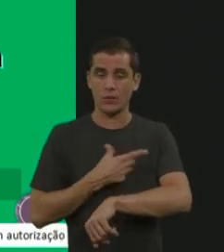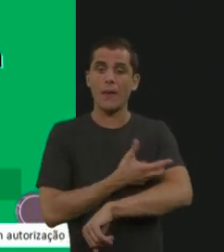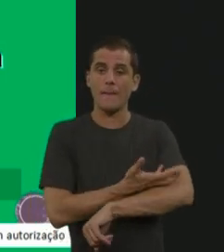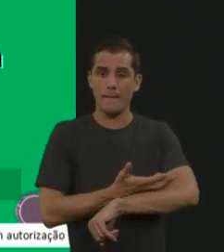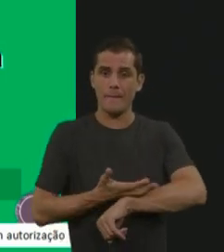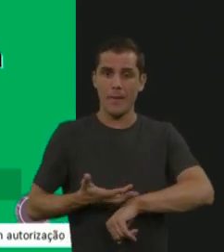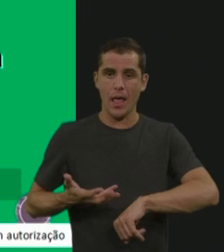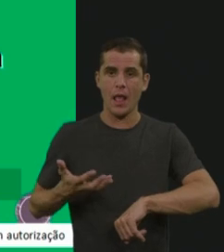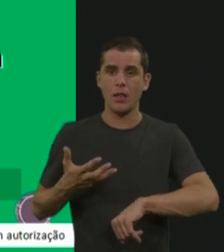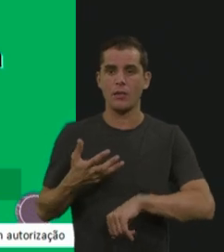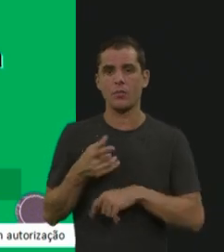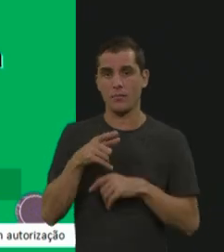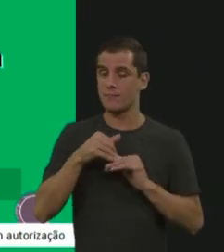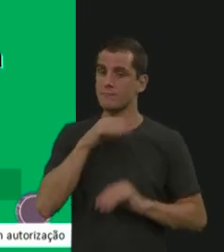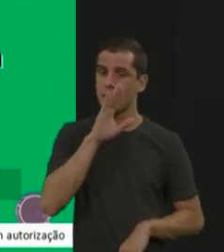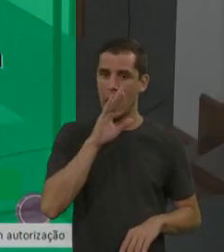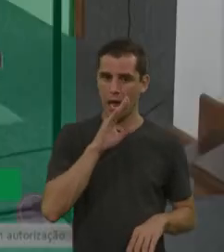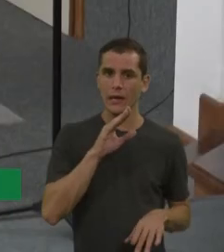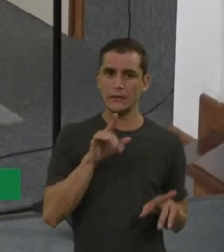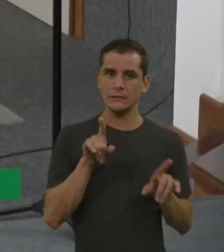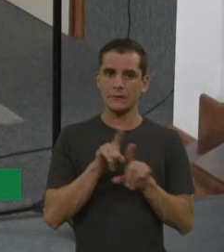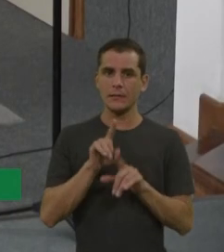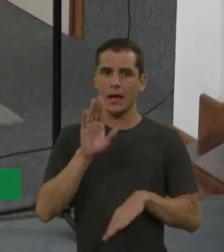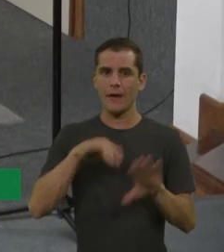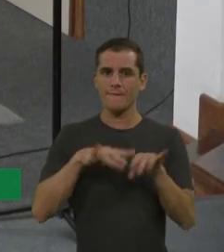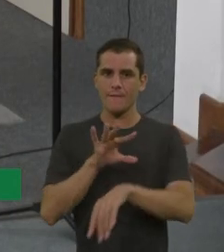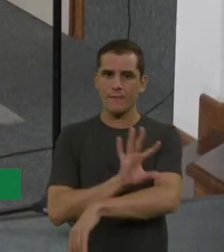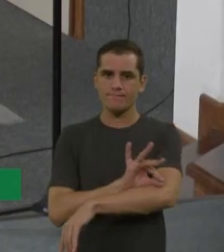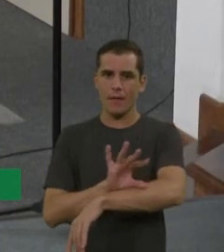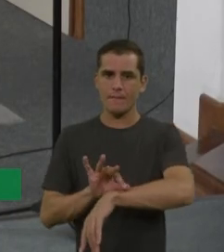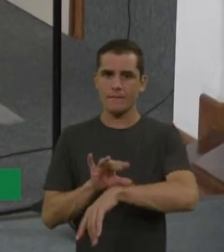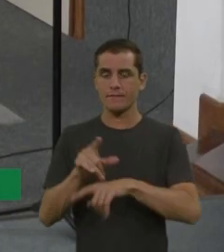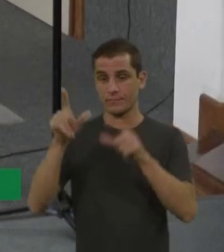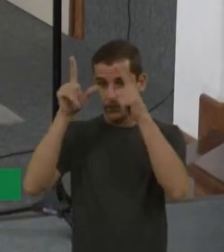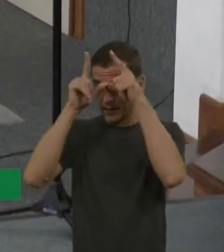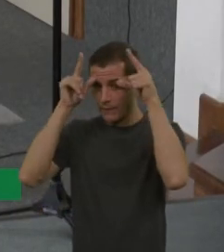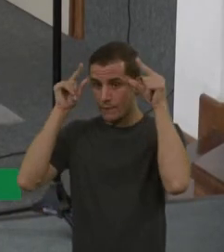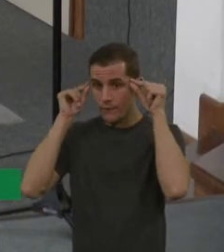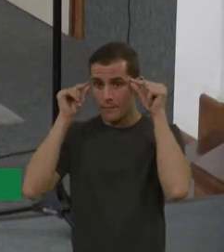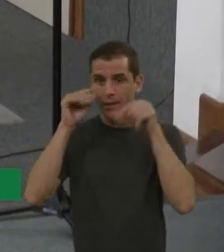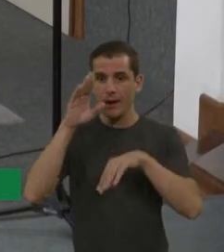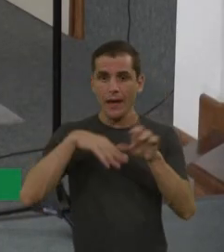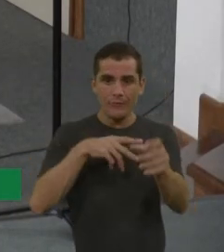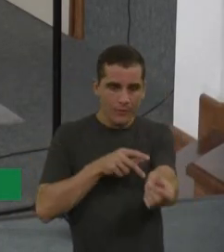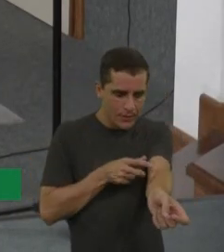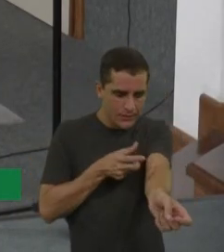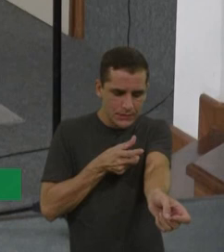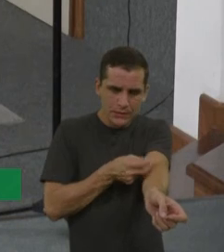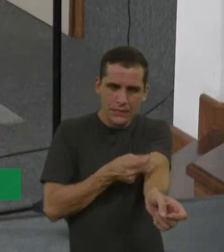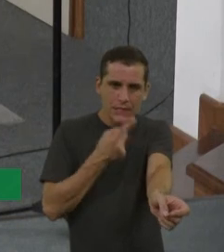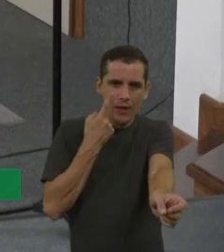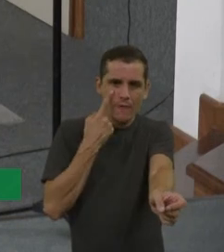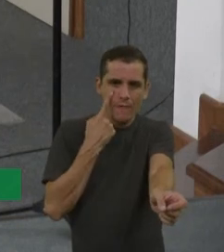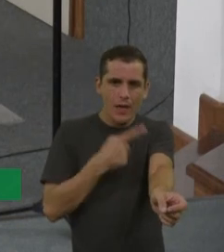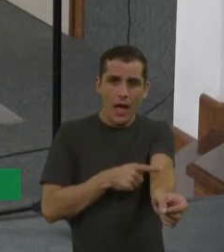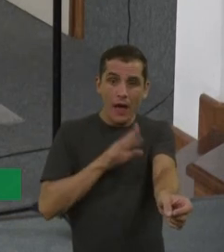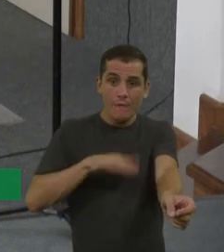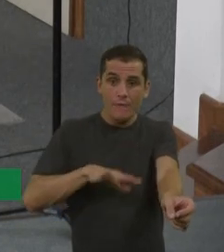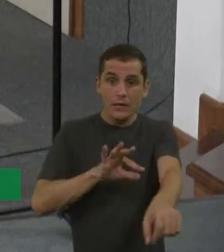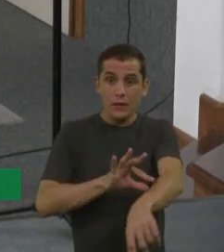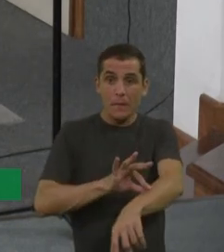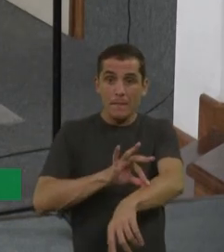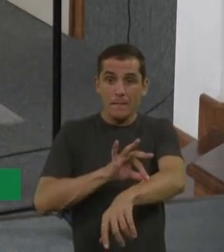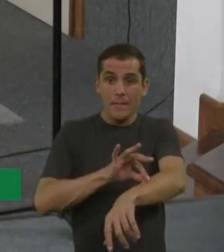E essa pele, principalmente quando a enfermagem vai funcionar e tal, relata que as veias podem ser mais tortuosas, a pele mais dura, menos